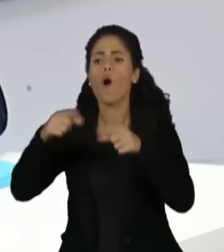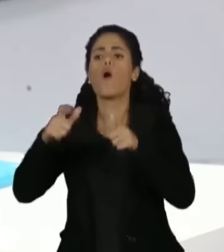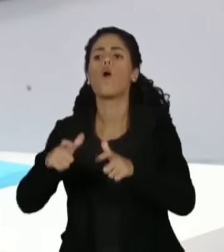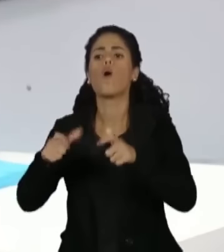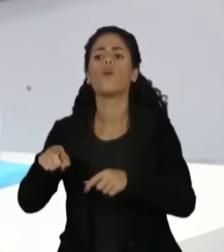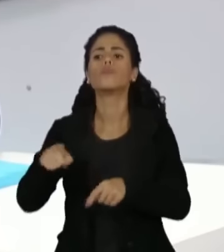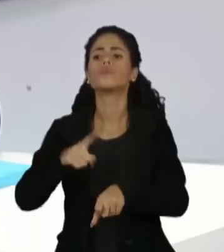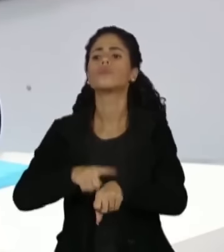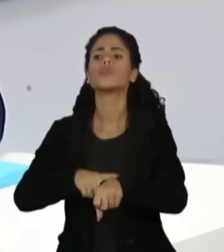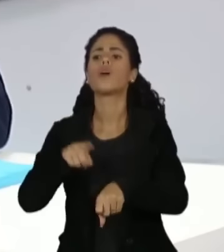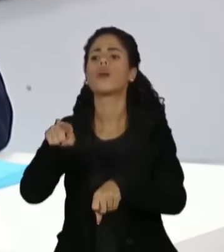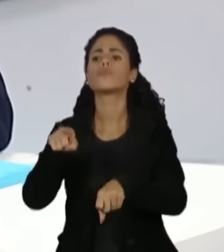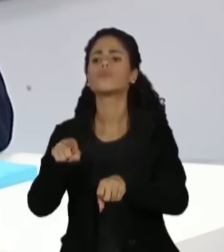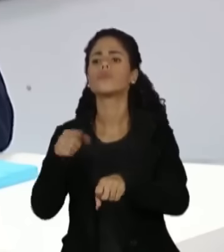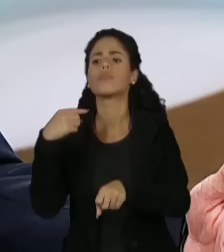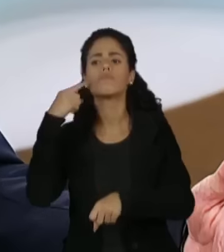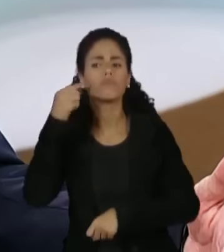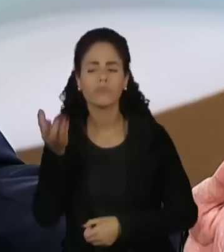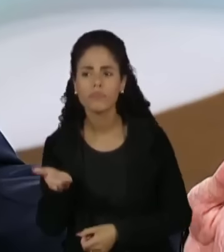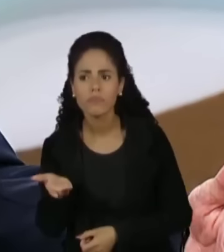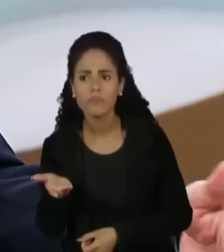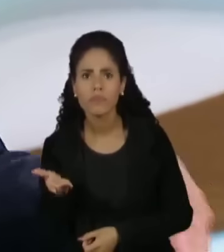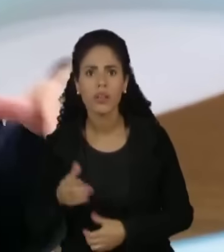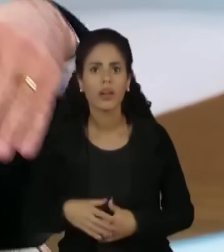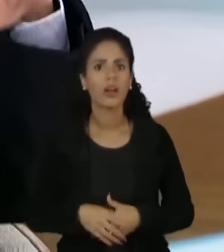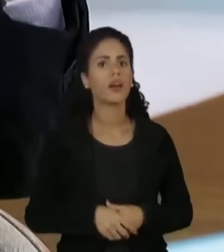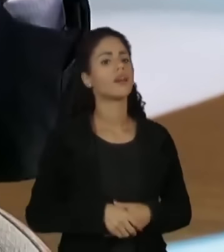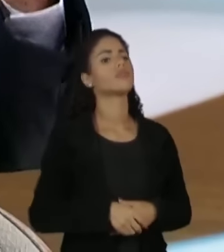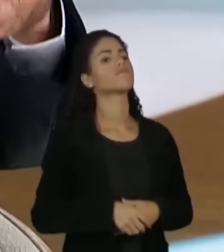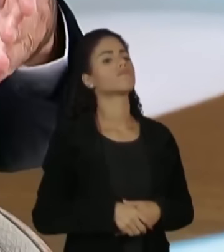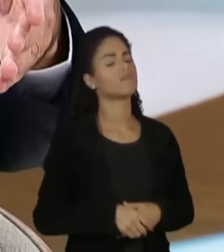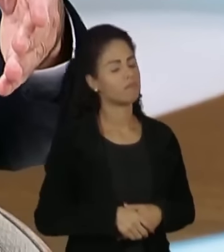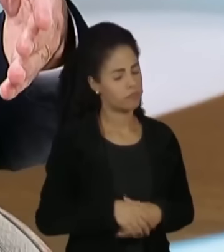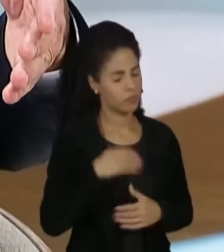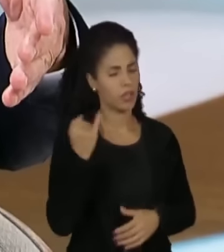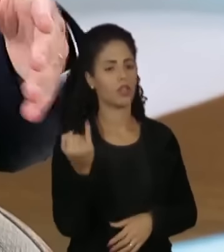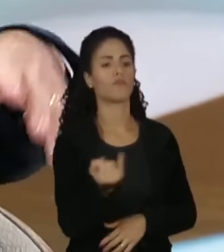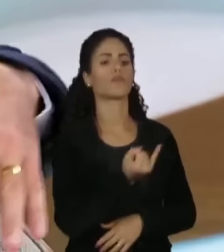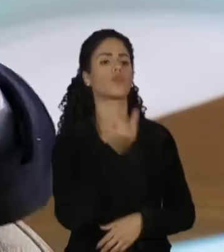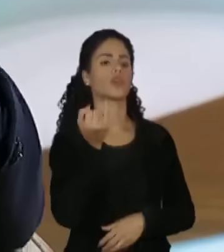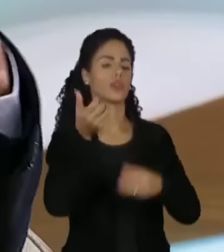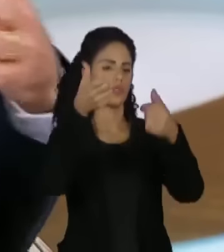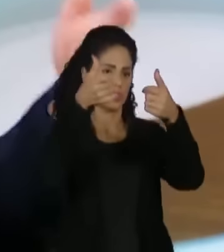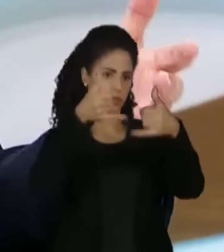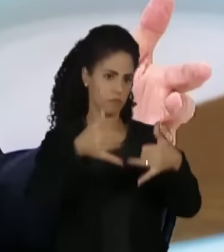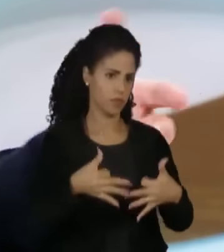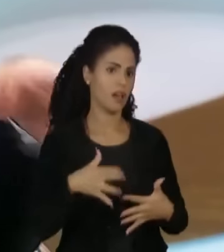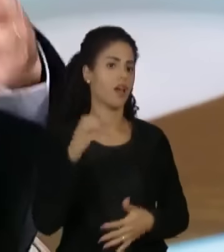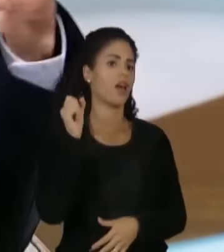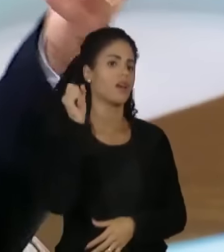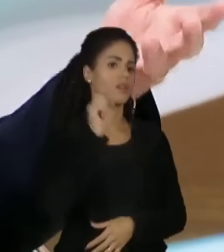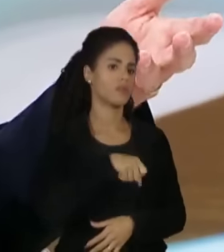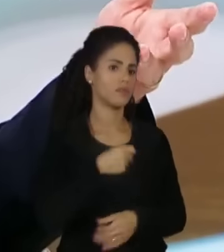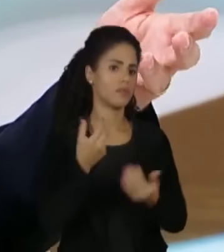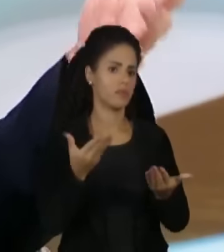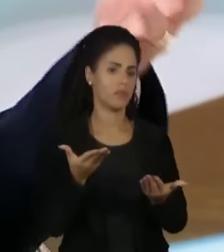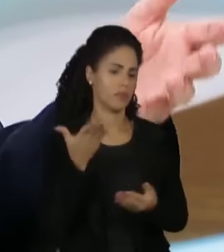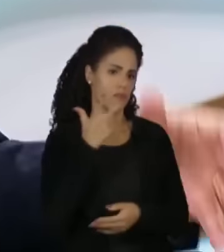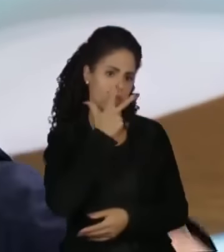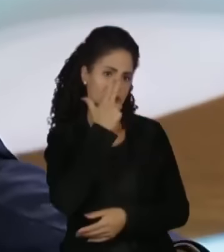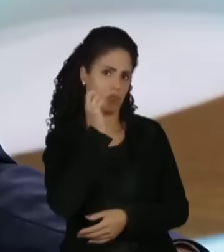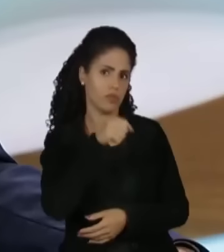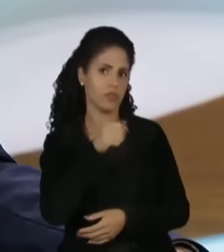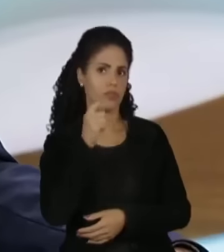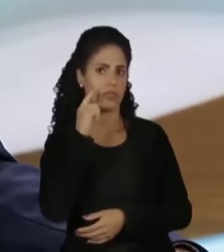momento o senhor advoga? Eu te agradeço pergunta, porque é importante sempre esclarecer, apesar de eu ter falado várias vezes lá em um programa que eu acho que vai